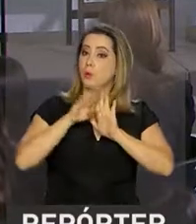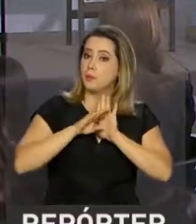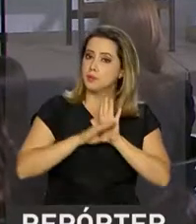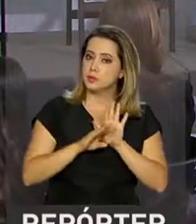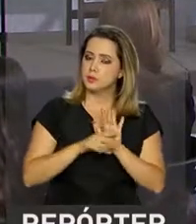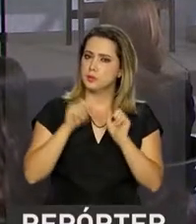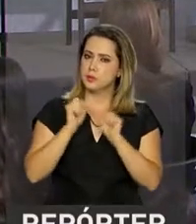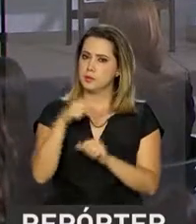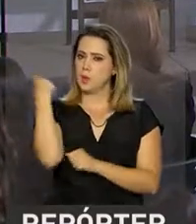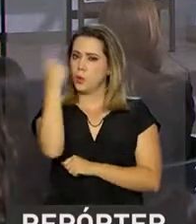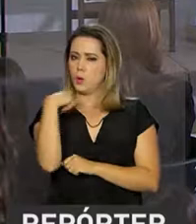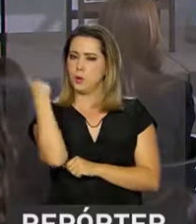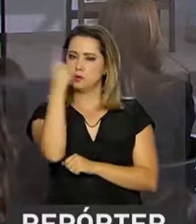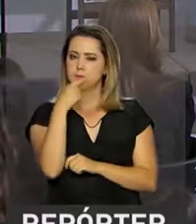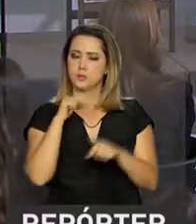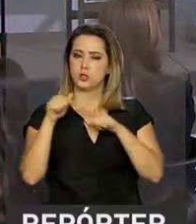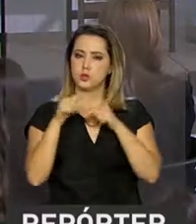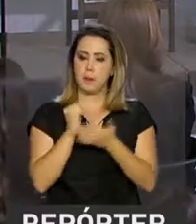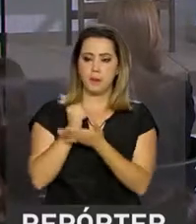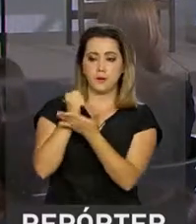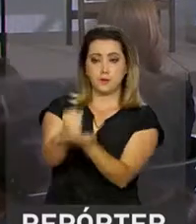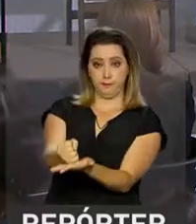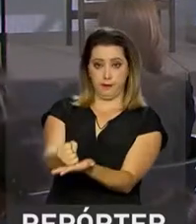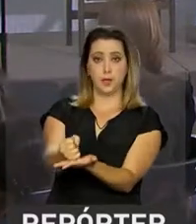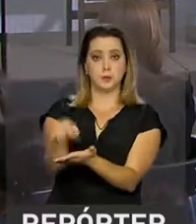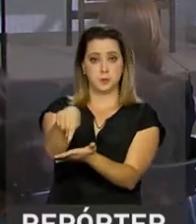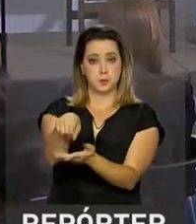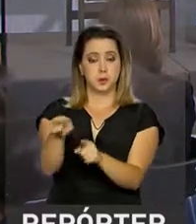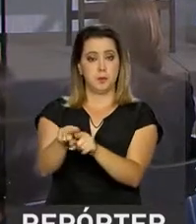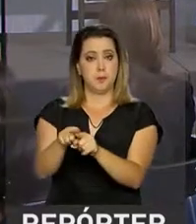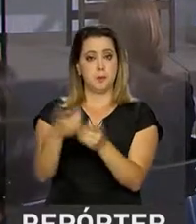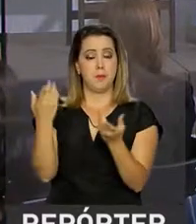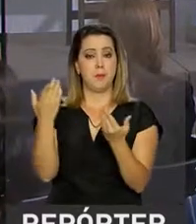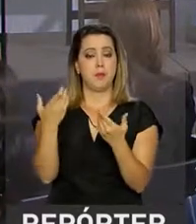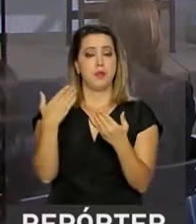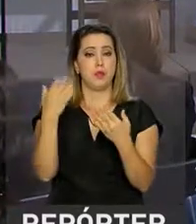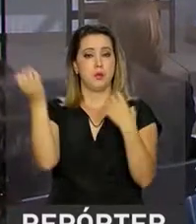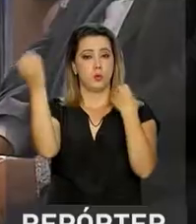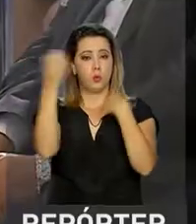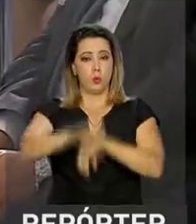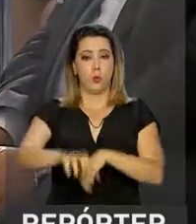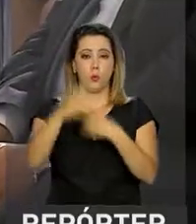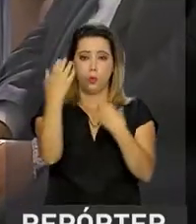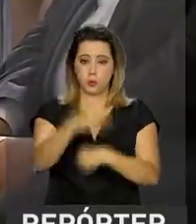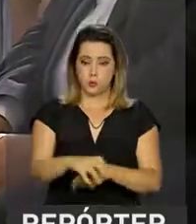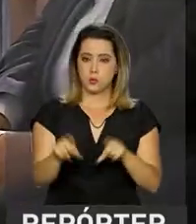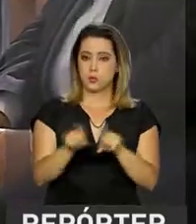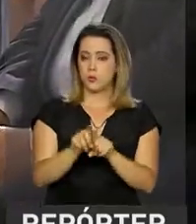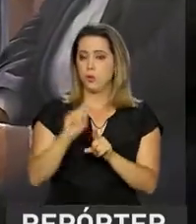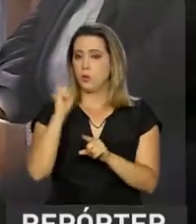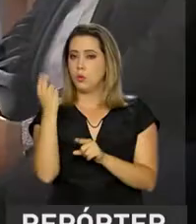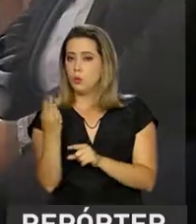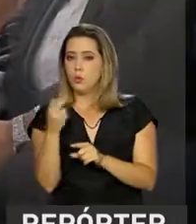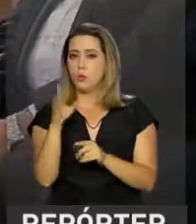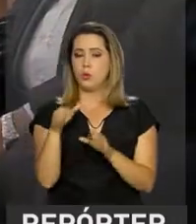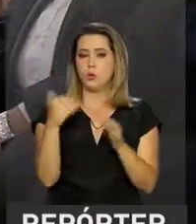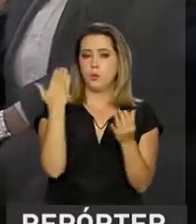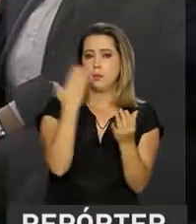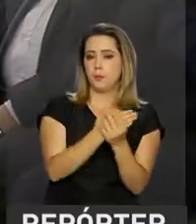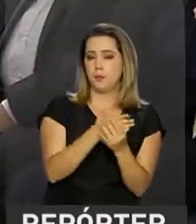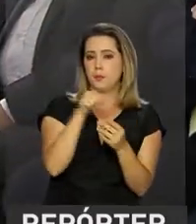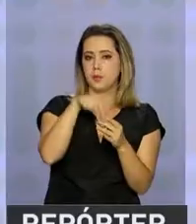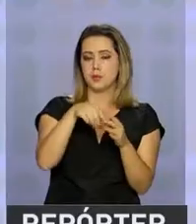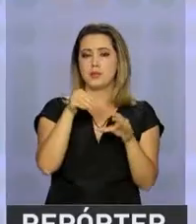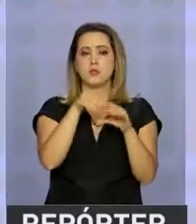uso de horas em atividades voluntárias como critério de desempate em concursos públicos ou processos seletivos internos no